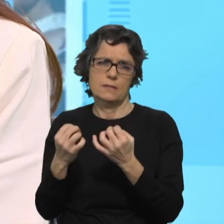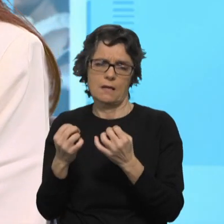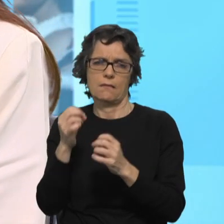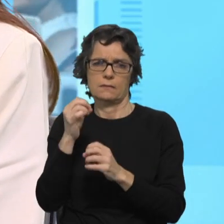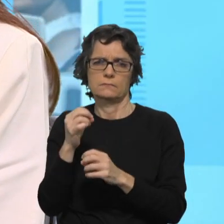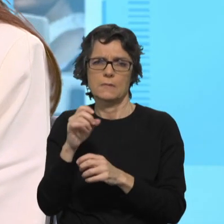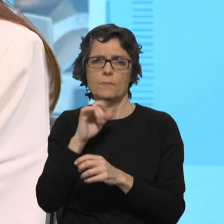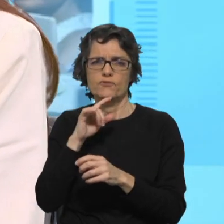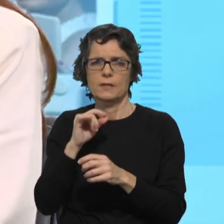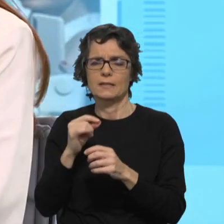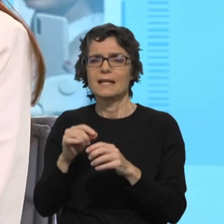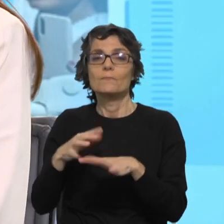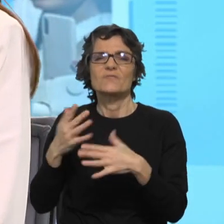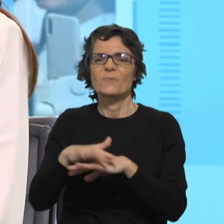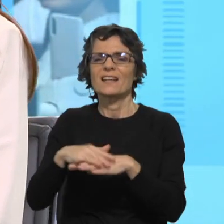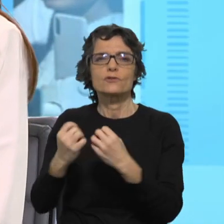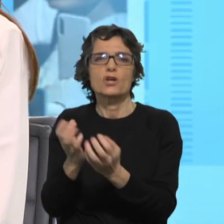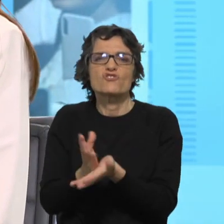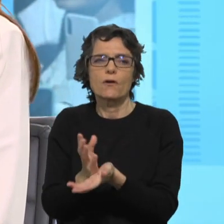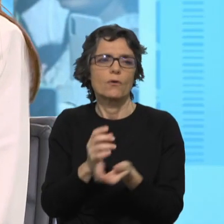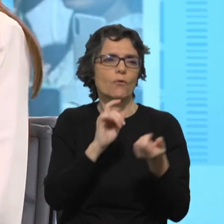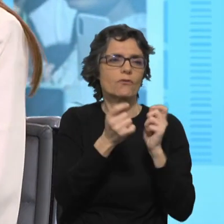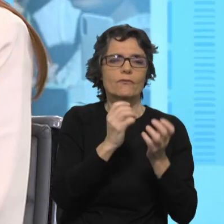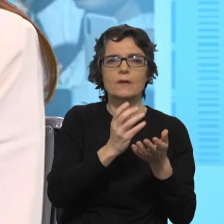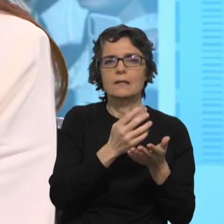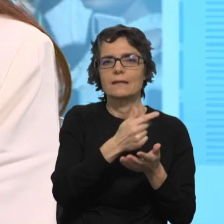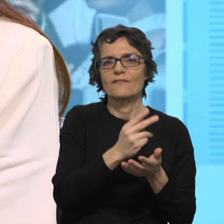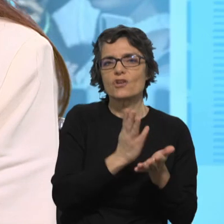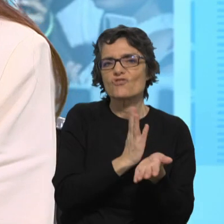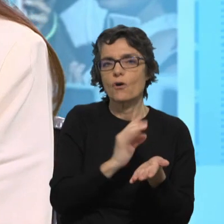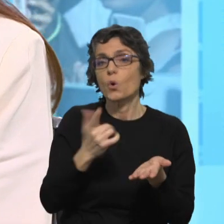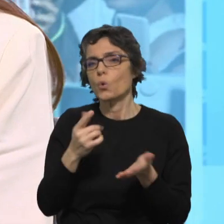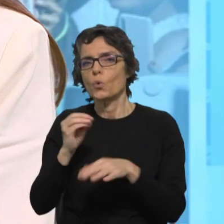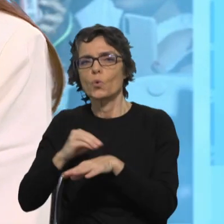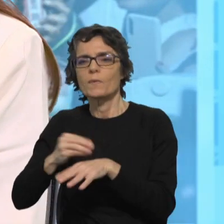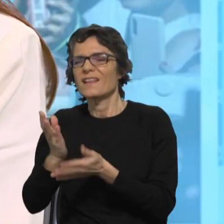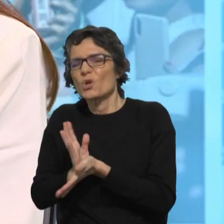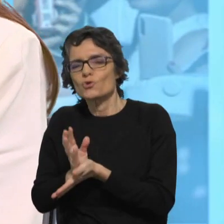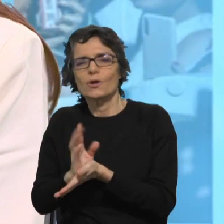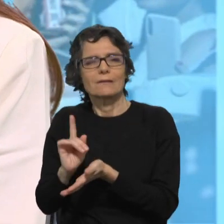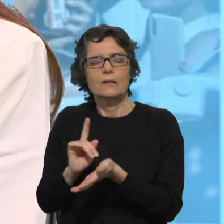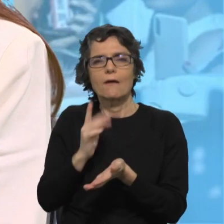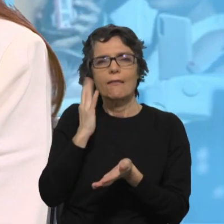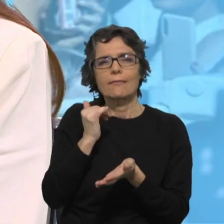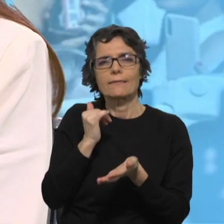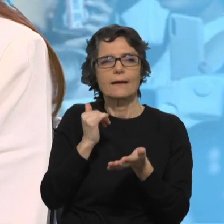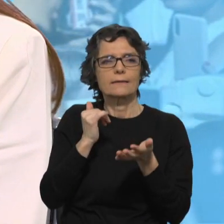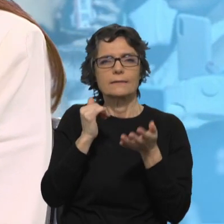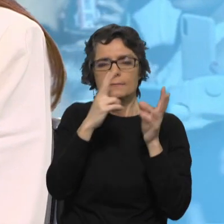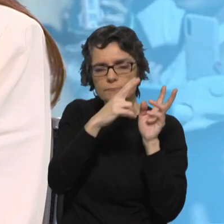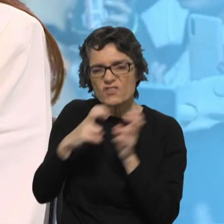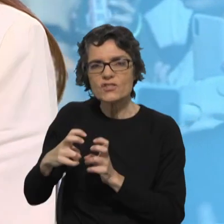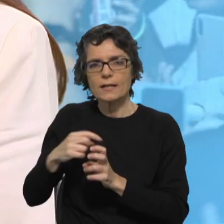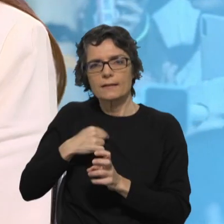Não ficar só nas redes sociais. Não ver só debates na televisão. Não ver só comentários. Diversificar, manter o espírito crítico